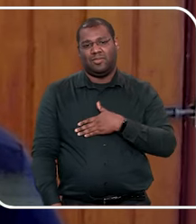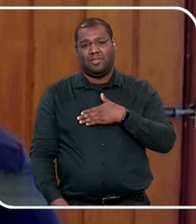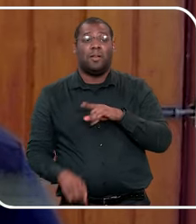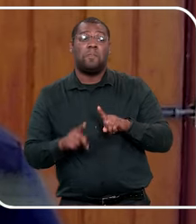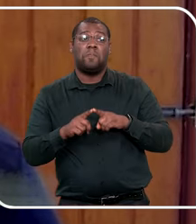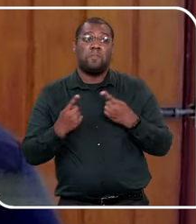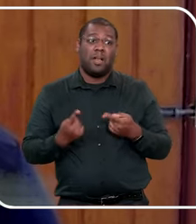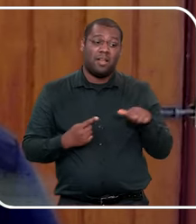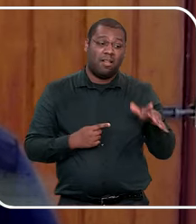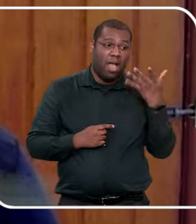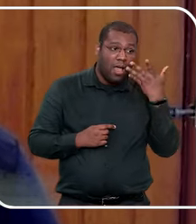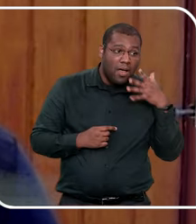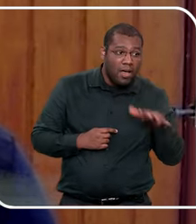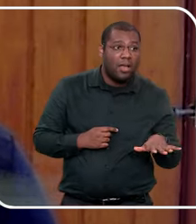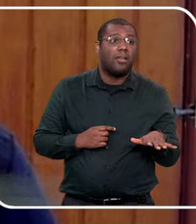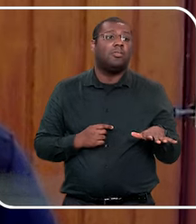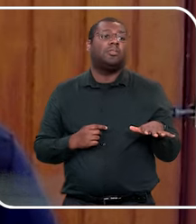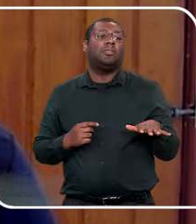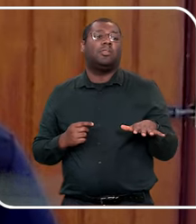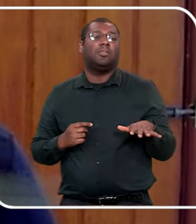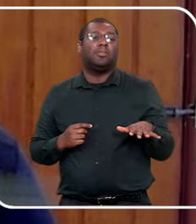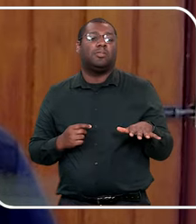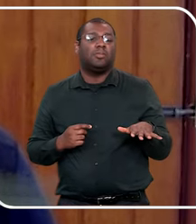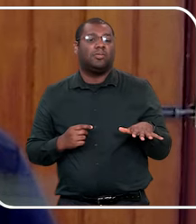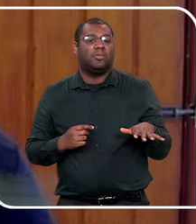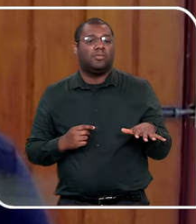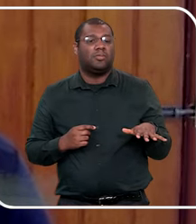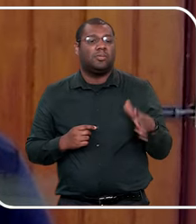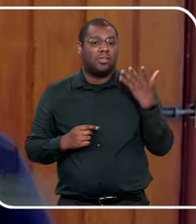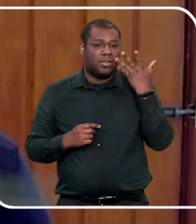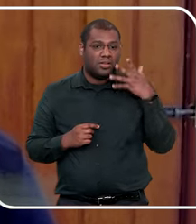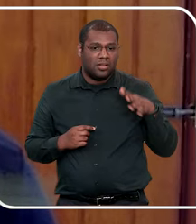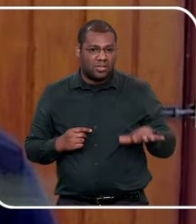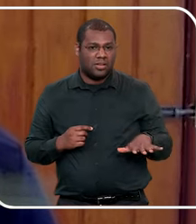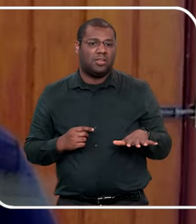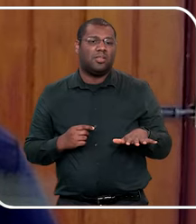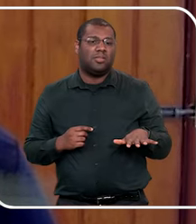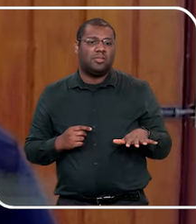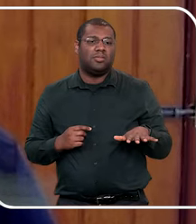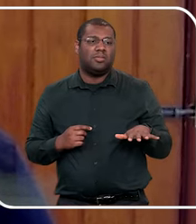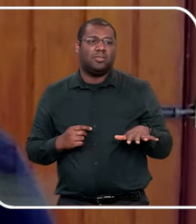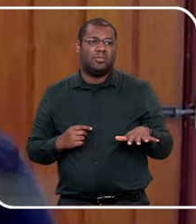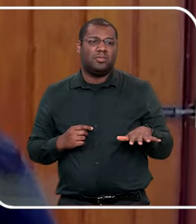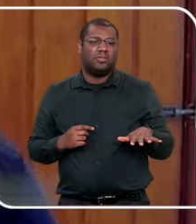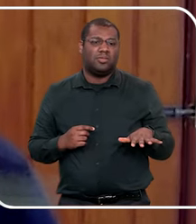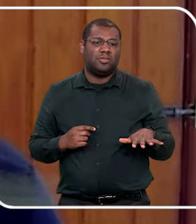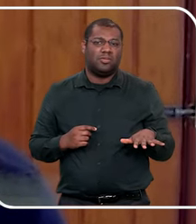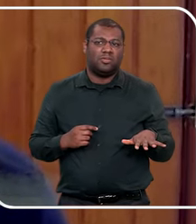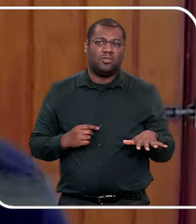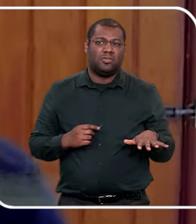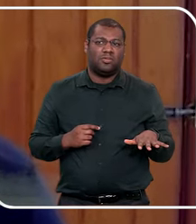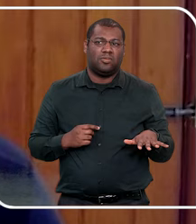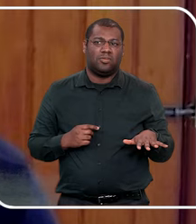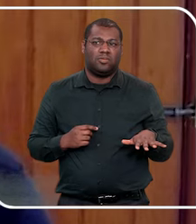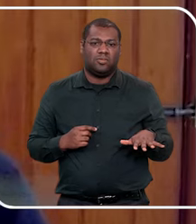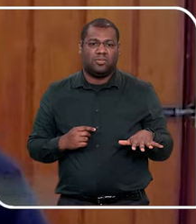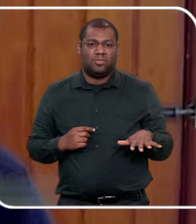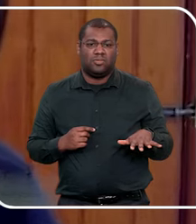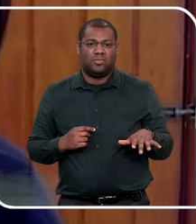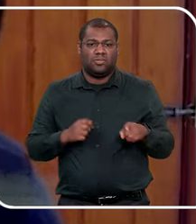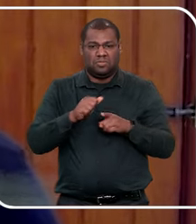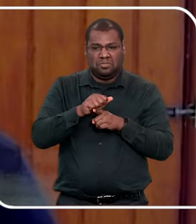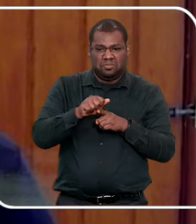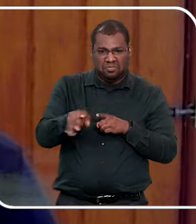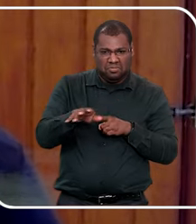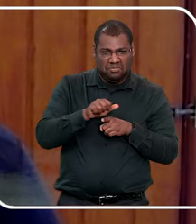física para isso, até uma certa idade, não sai nenhum tipo de líquido, e mesmo que ela sinta uma sensação boa, ela não vai